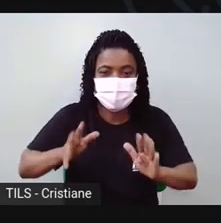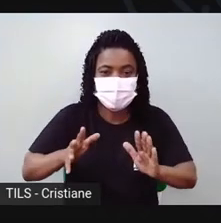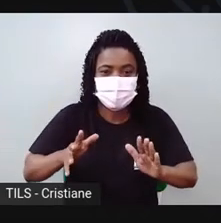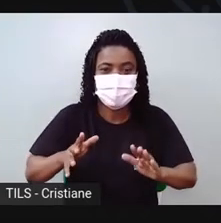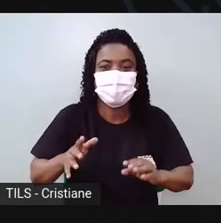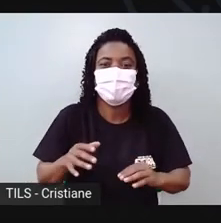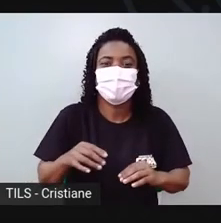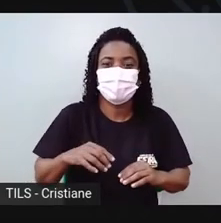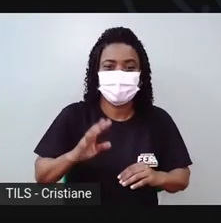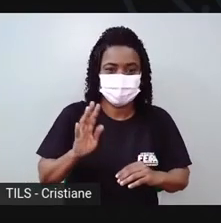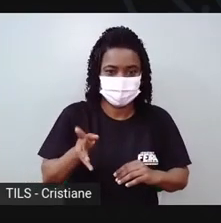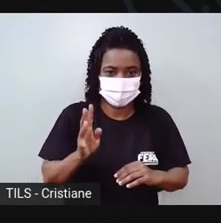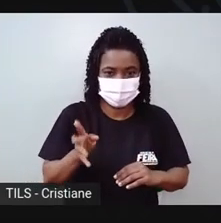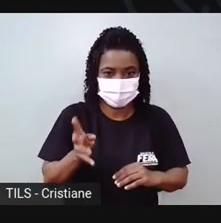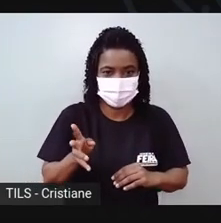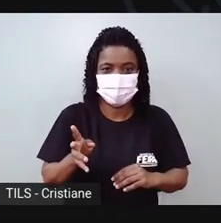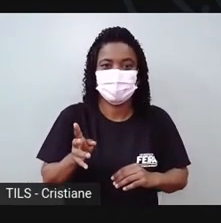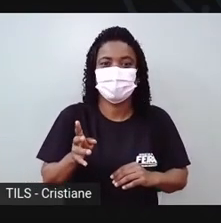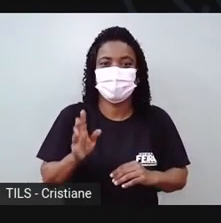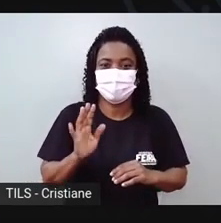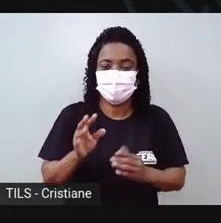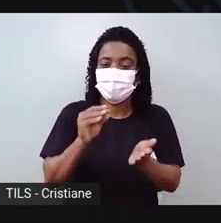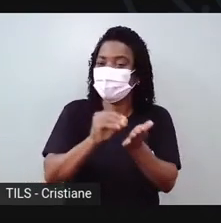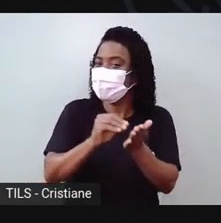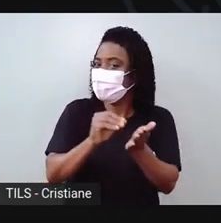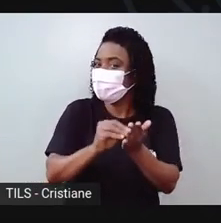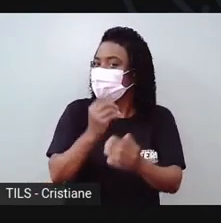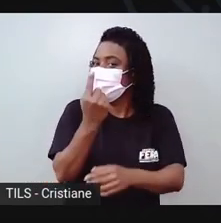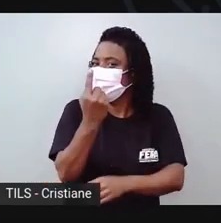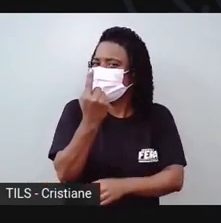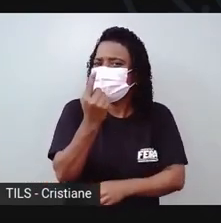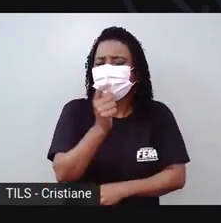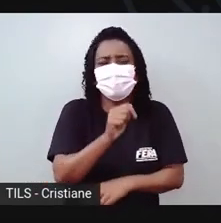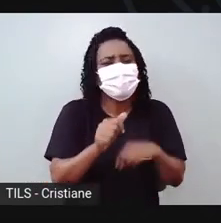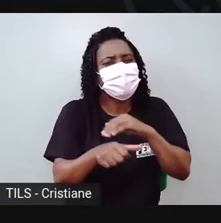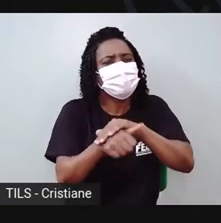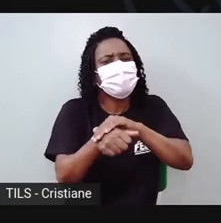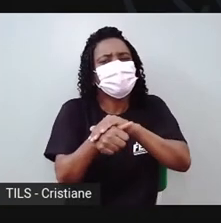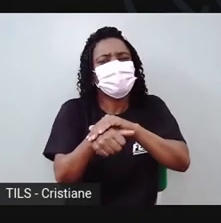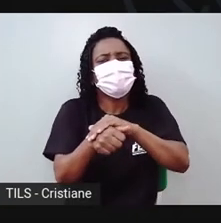patinha de trás, as duas de trás. E agora esqueceu uma coisa. vai lembrar?